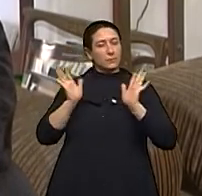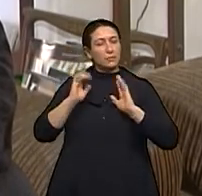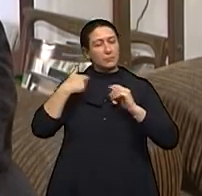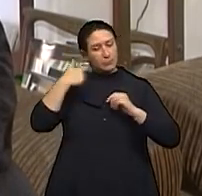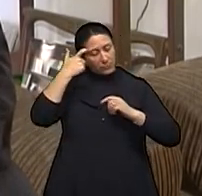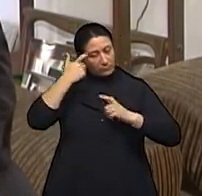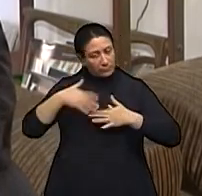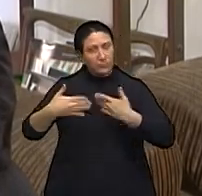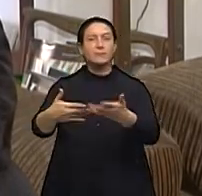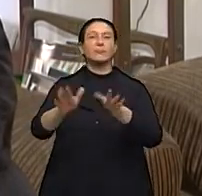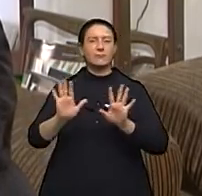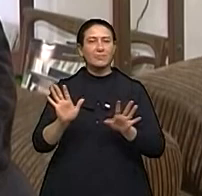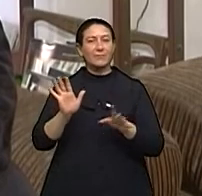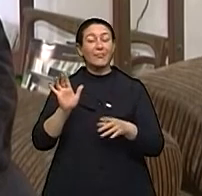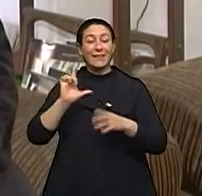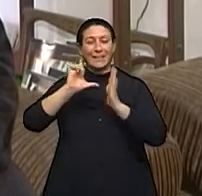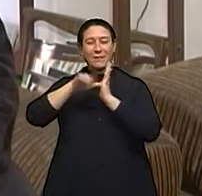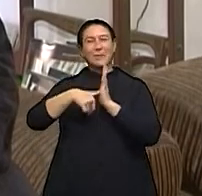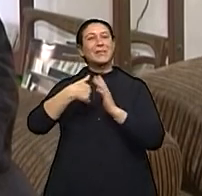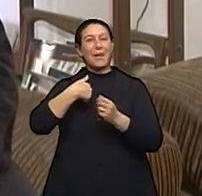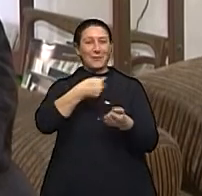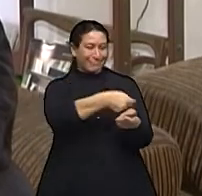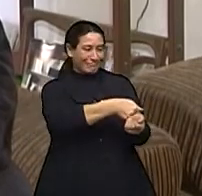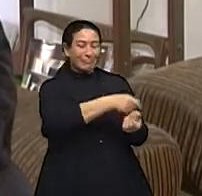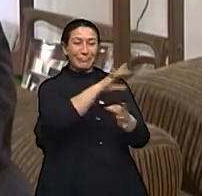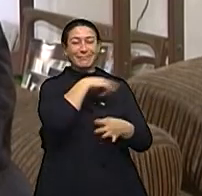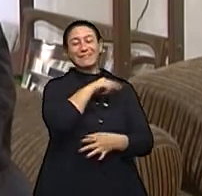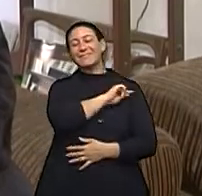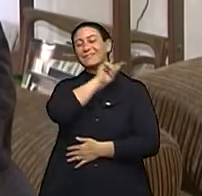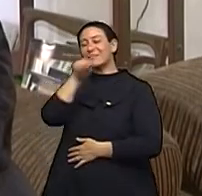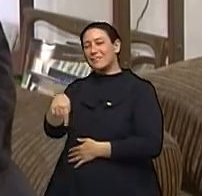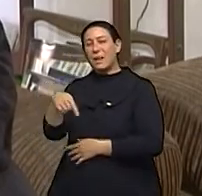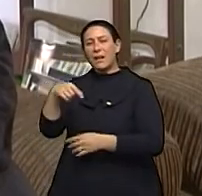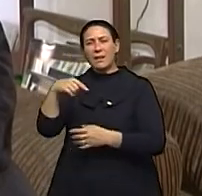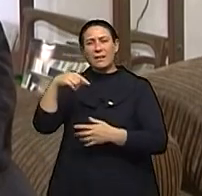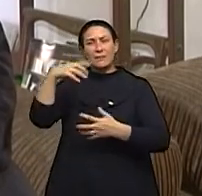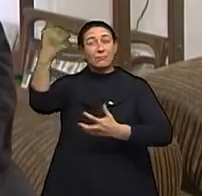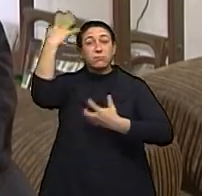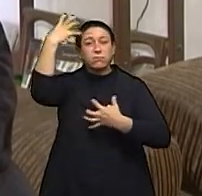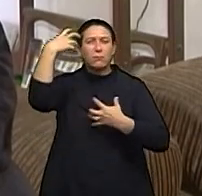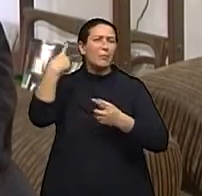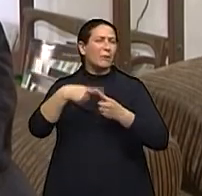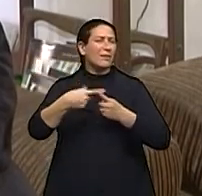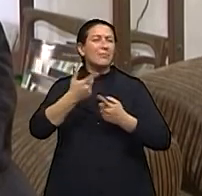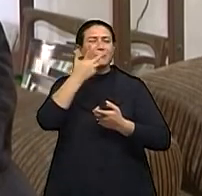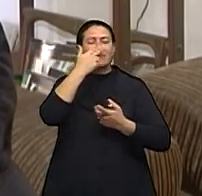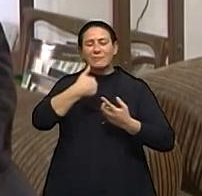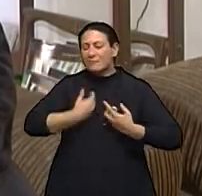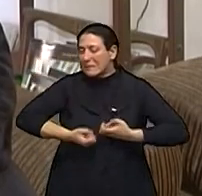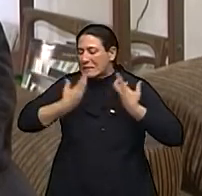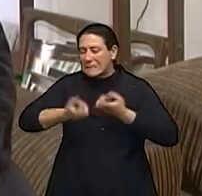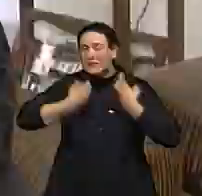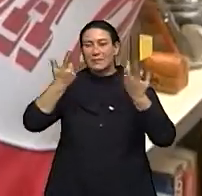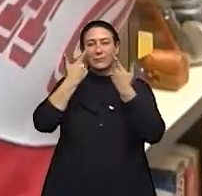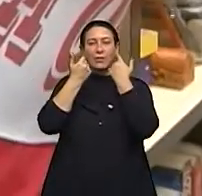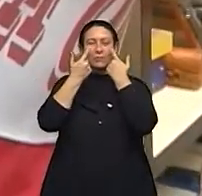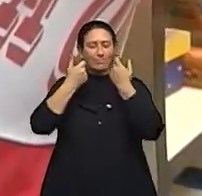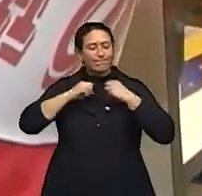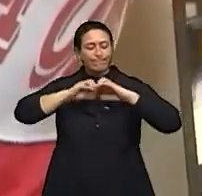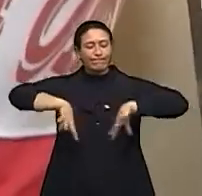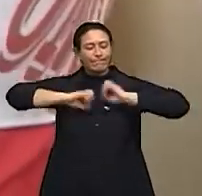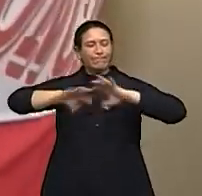Cada vez que eu chegava da quimioterapia, eu ia para baixo choveiro, porque ali tu botava para fora, sabe, que eu estava sentindo,